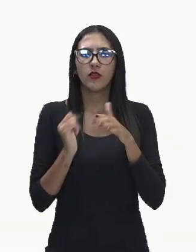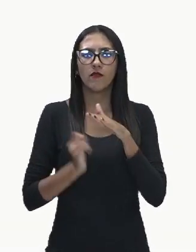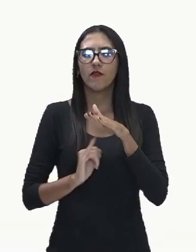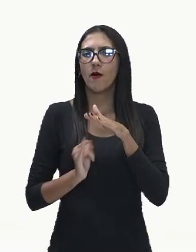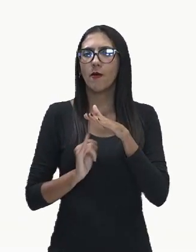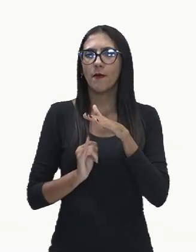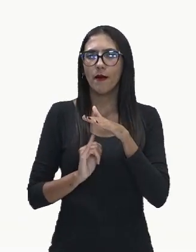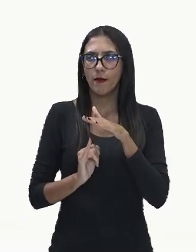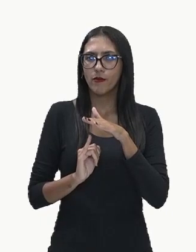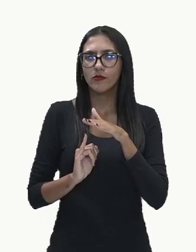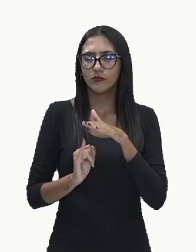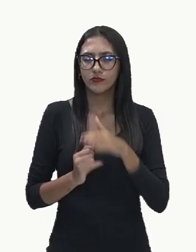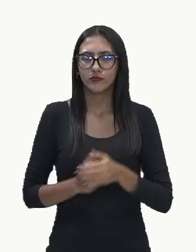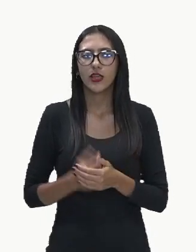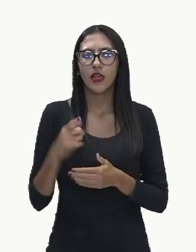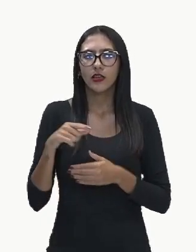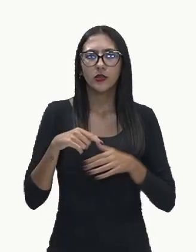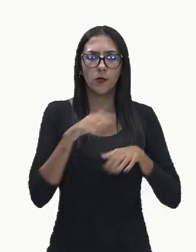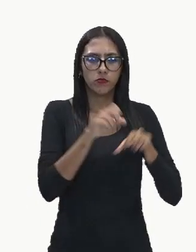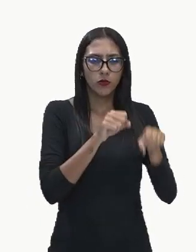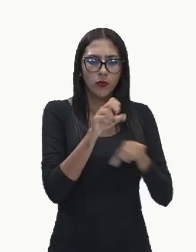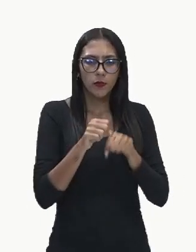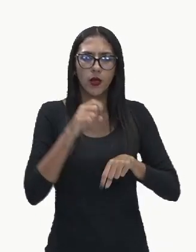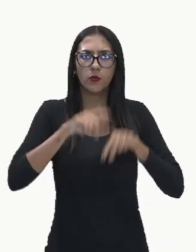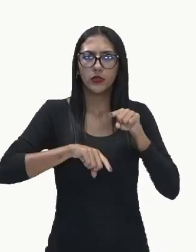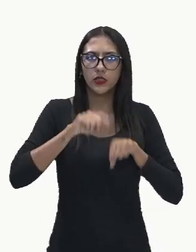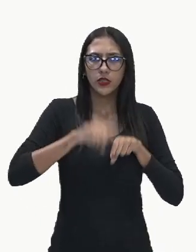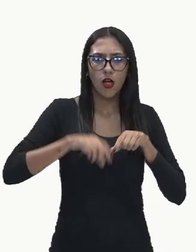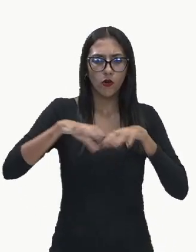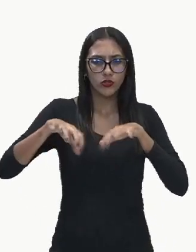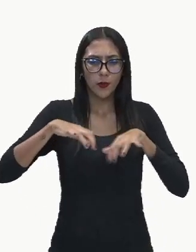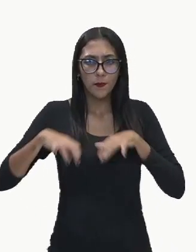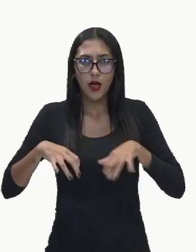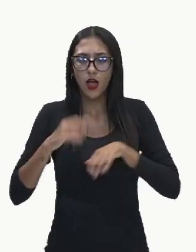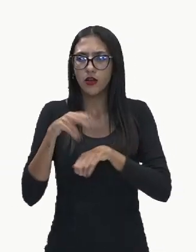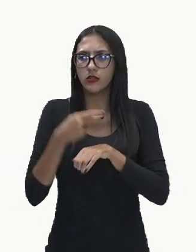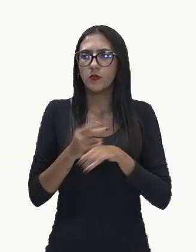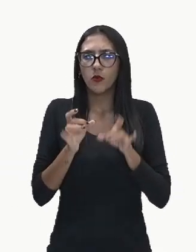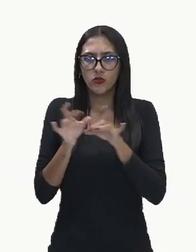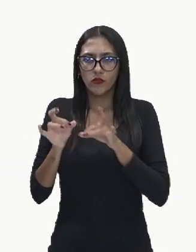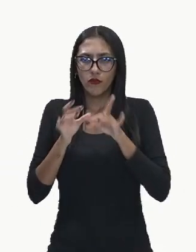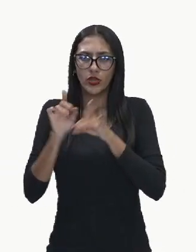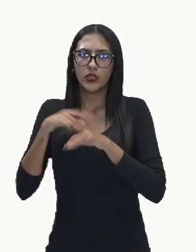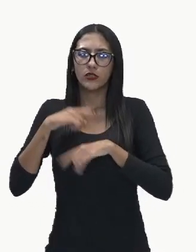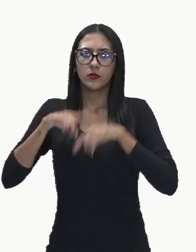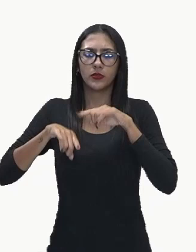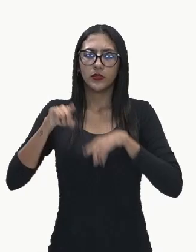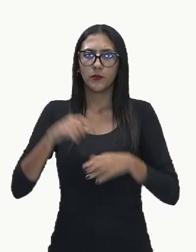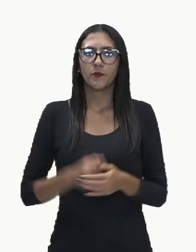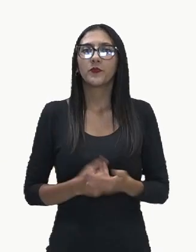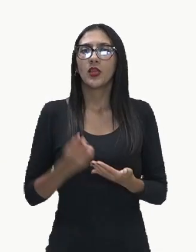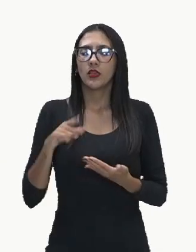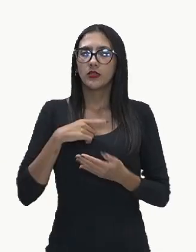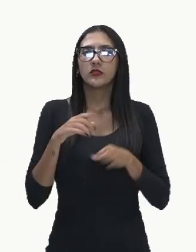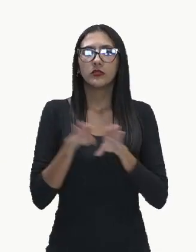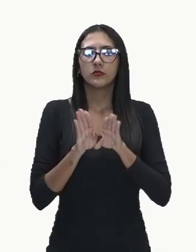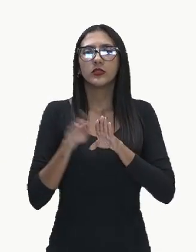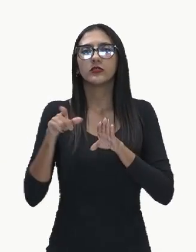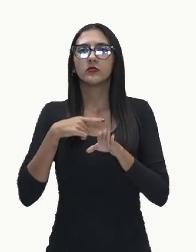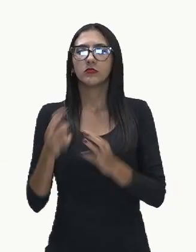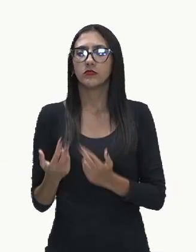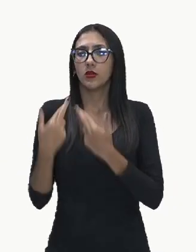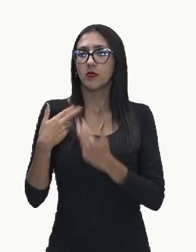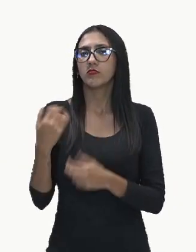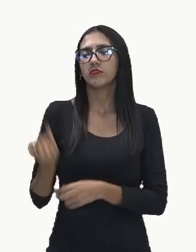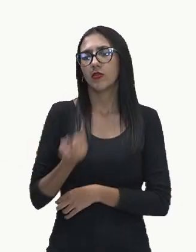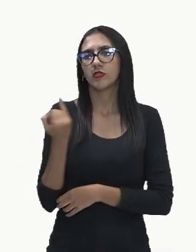que coletam separam e vendem materiais recicláveis e eles desempenham um papel muito importante